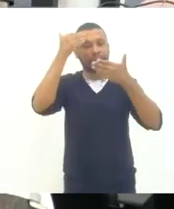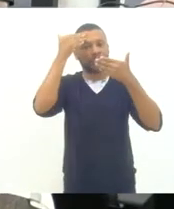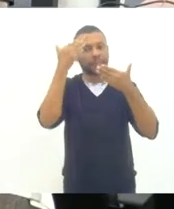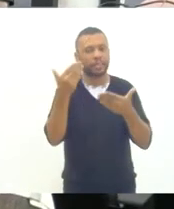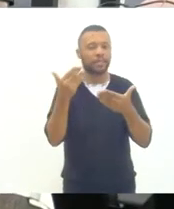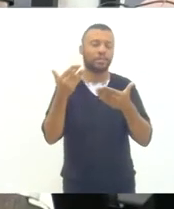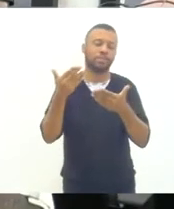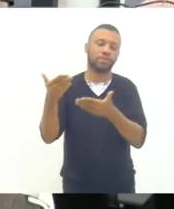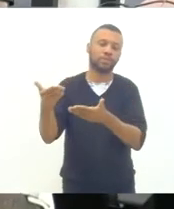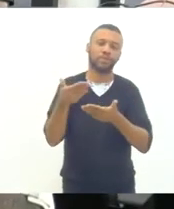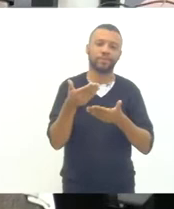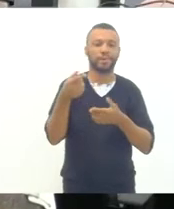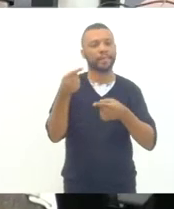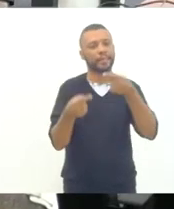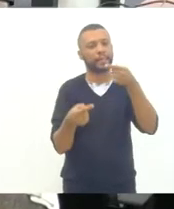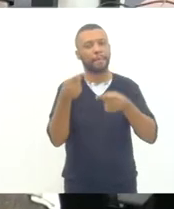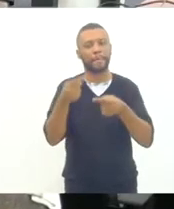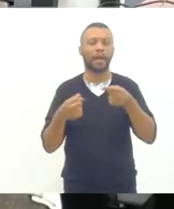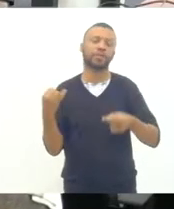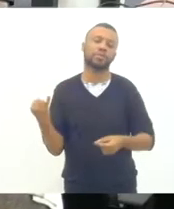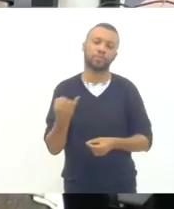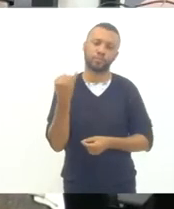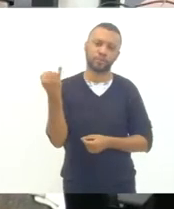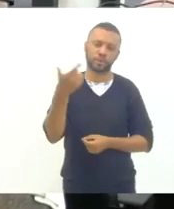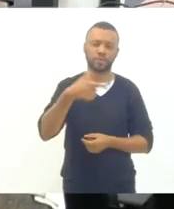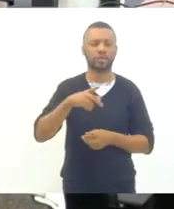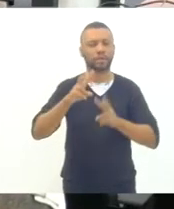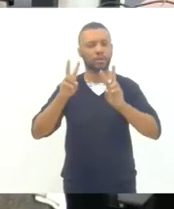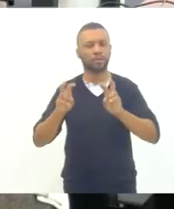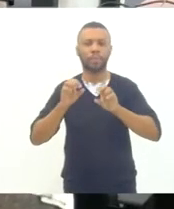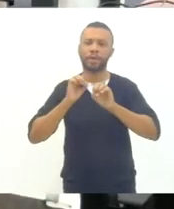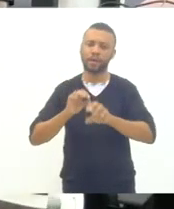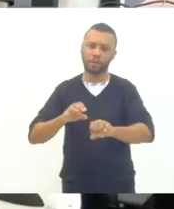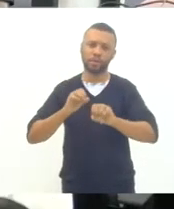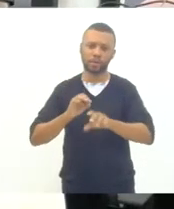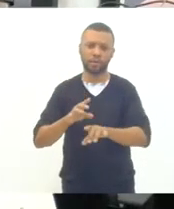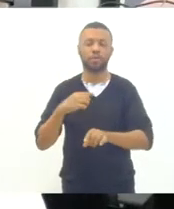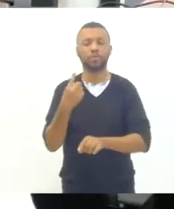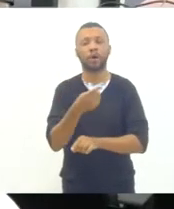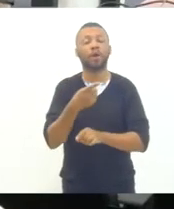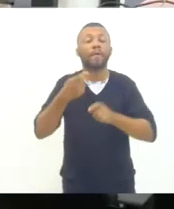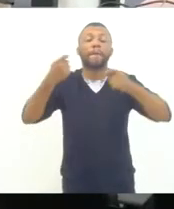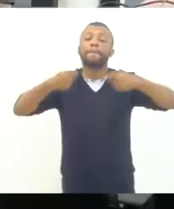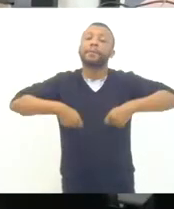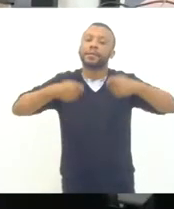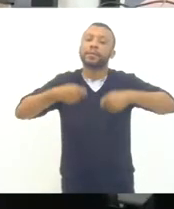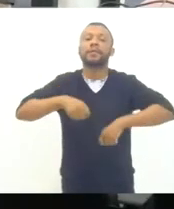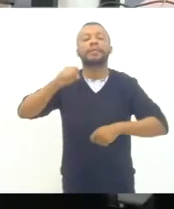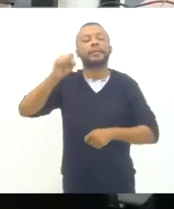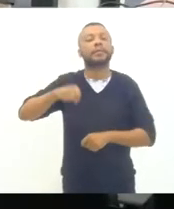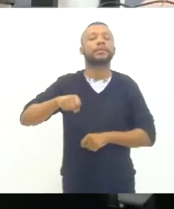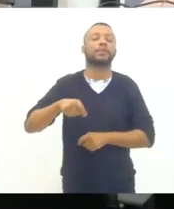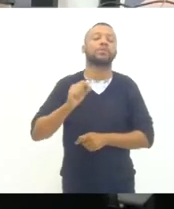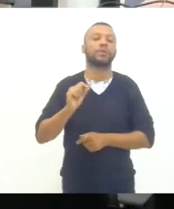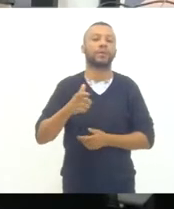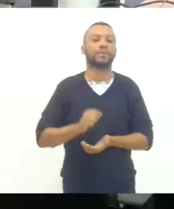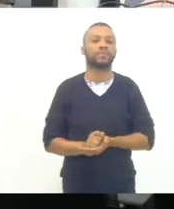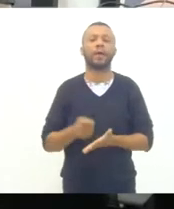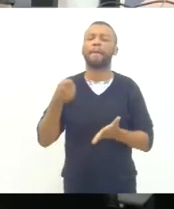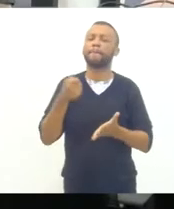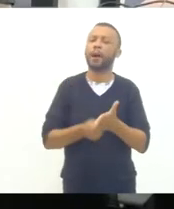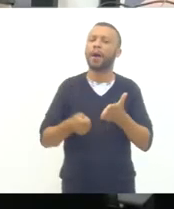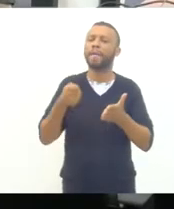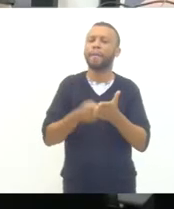desse debate tão importante sobre educação e a gente precisa assim lutar e